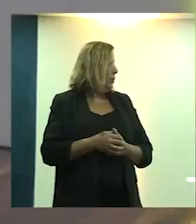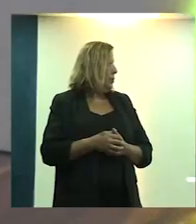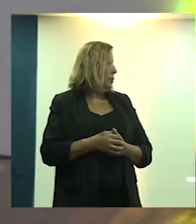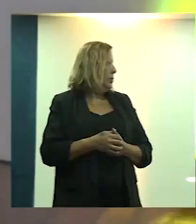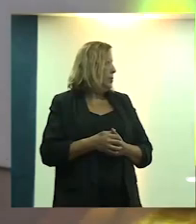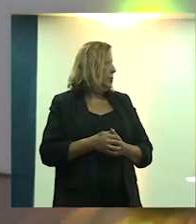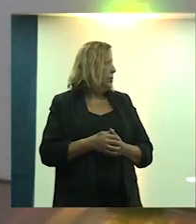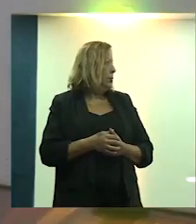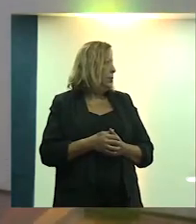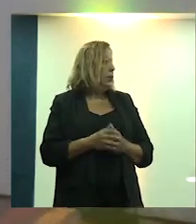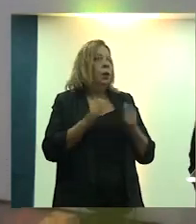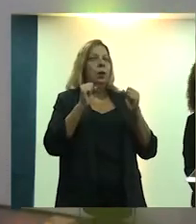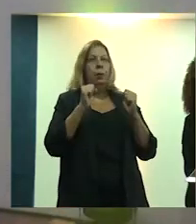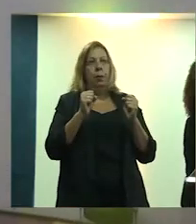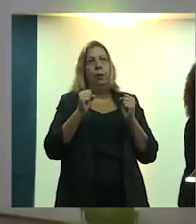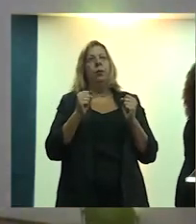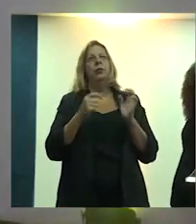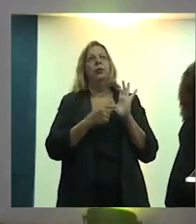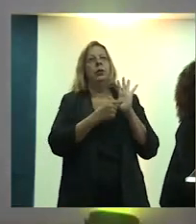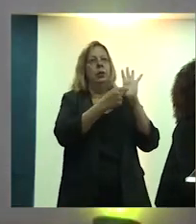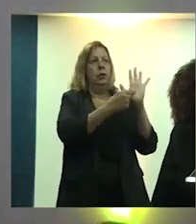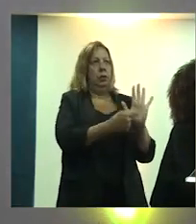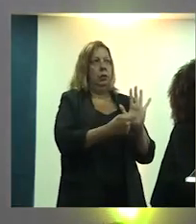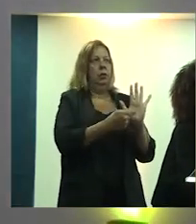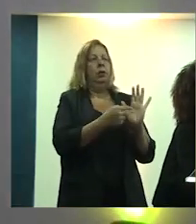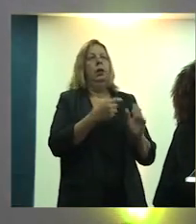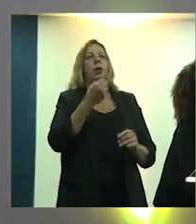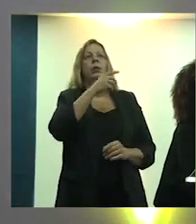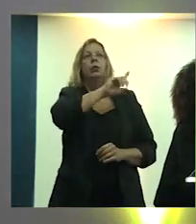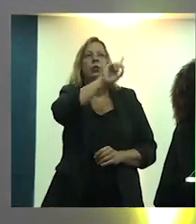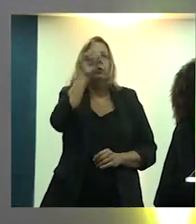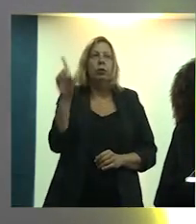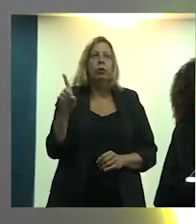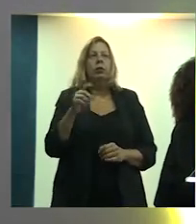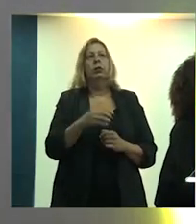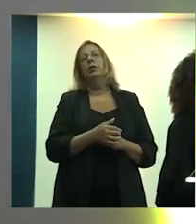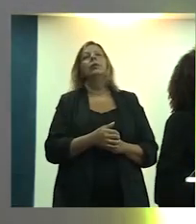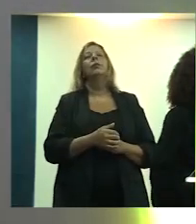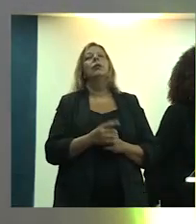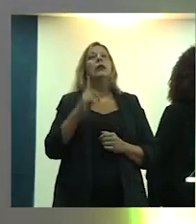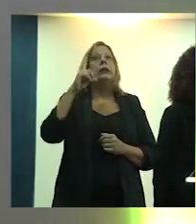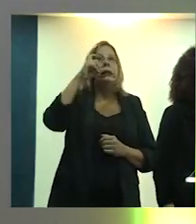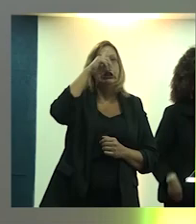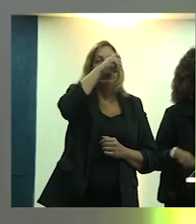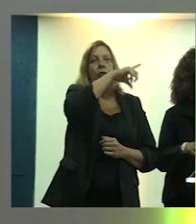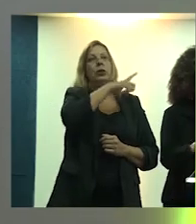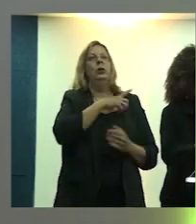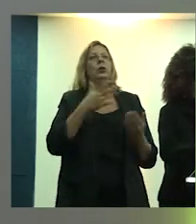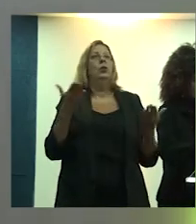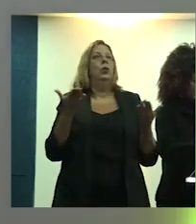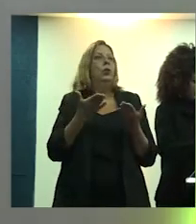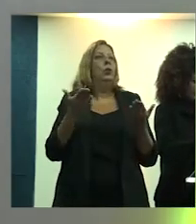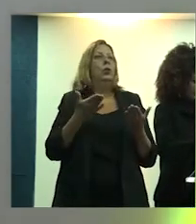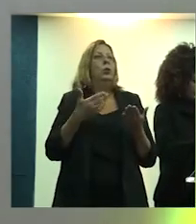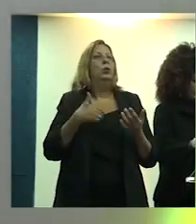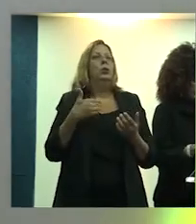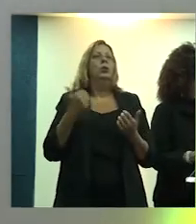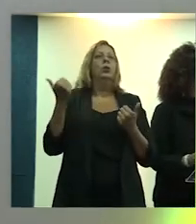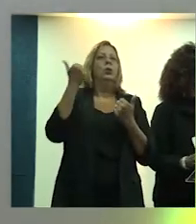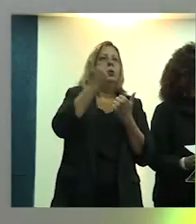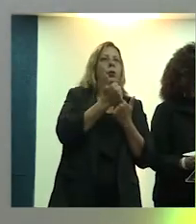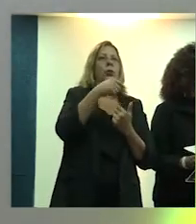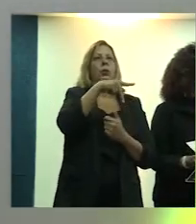Vocês podem colocar a apresentação. Bom dia a todos. Eu tenho a difícil missão aqui de substituir o nosso presidente,